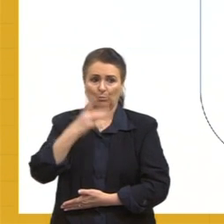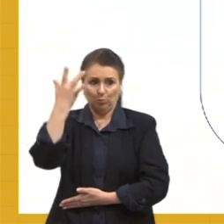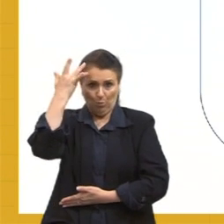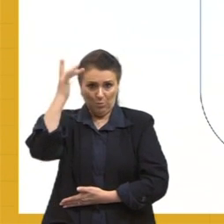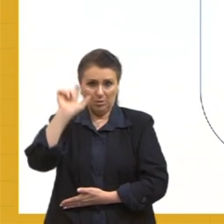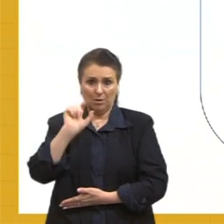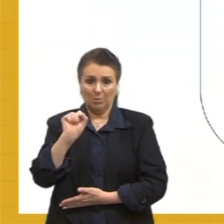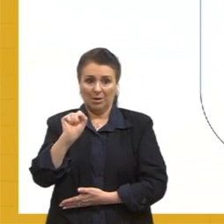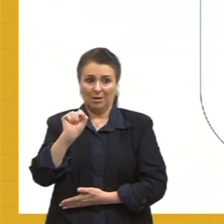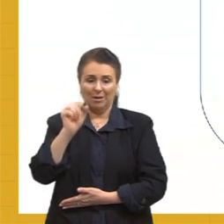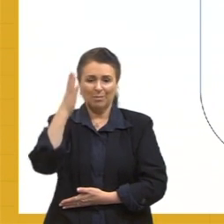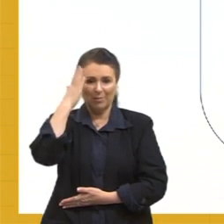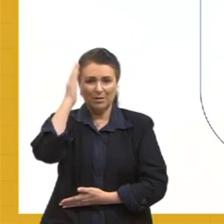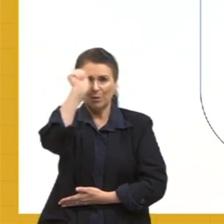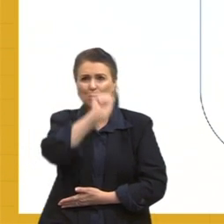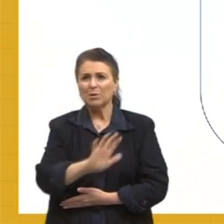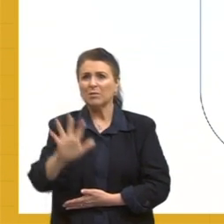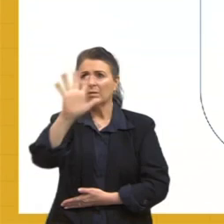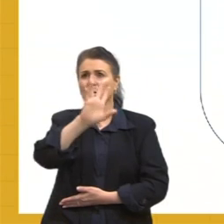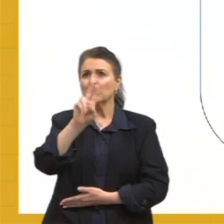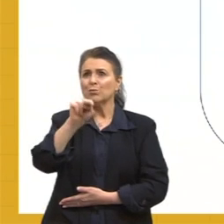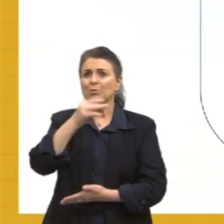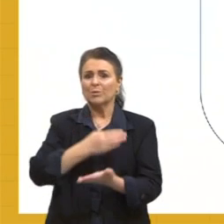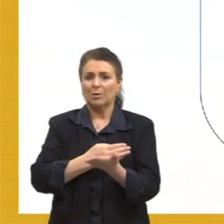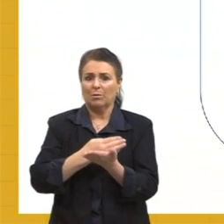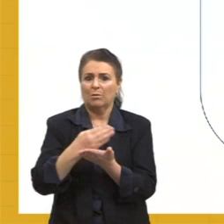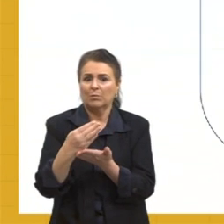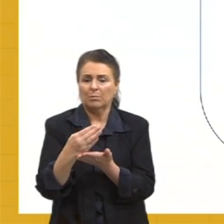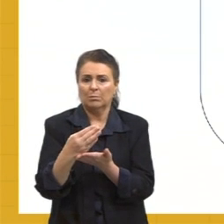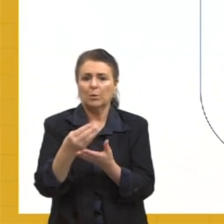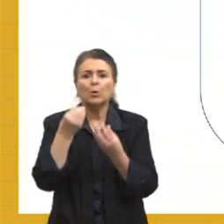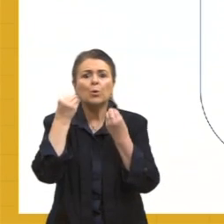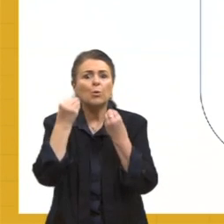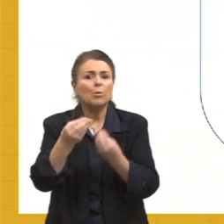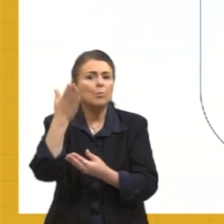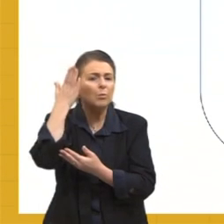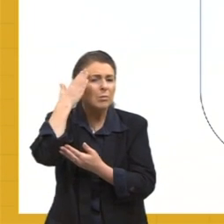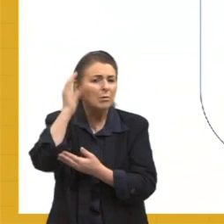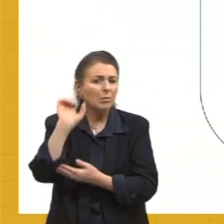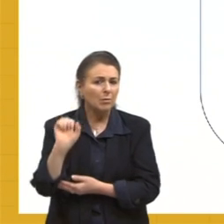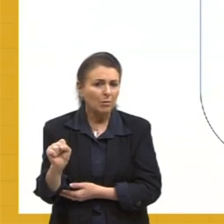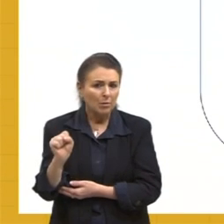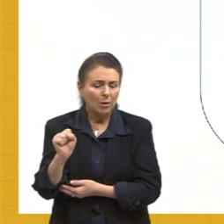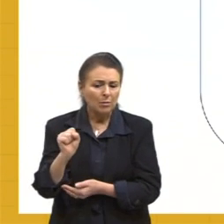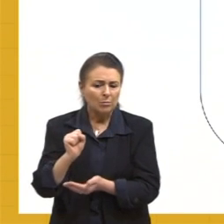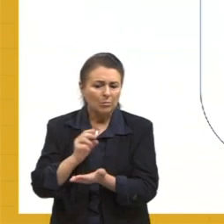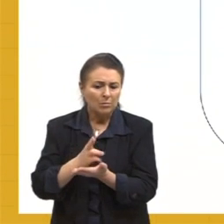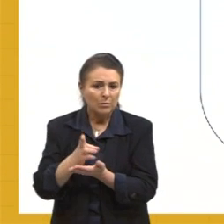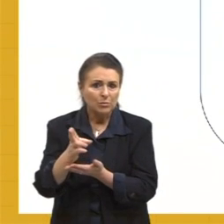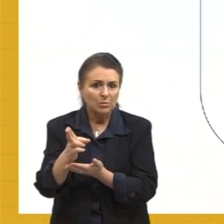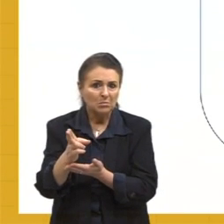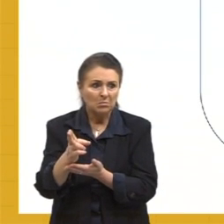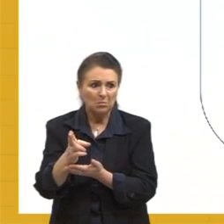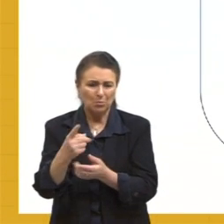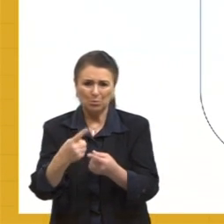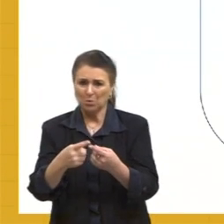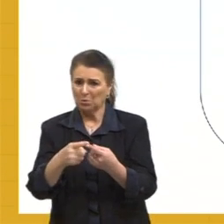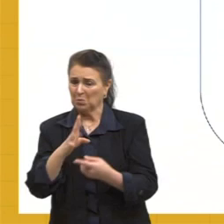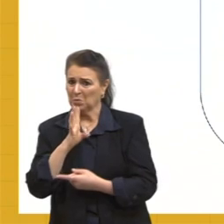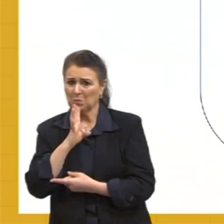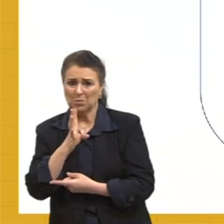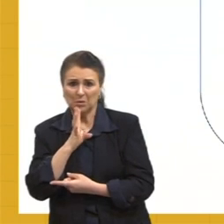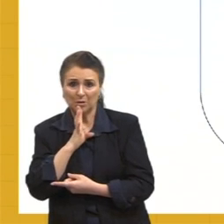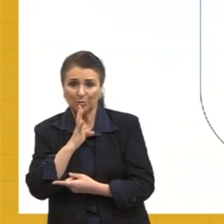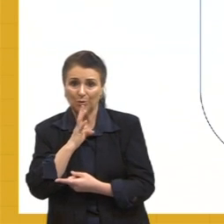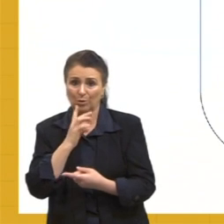universo jamais começou. Como é que sei tudo o que se vai seguir, o que ainda o desconheço, já que nunca